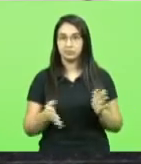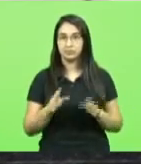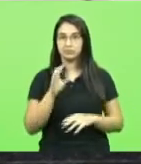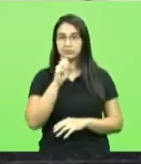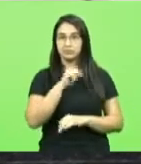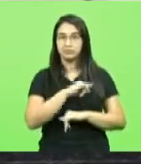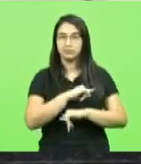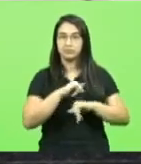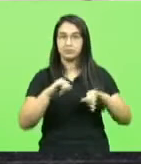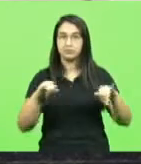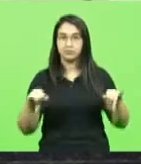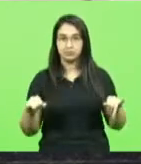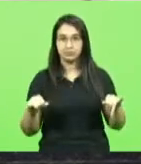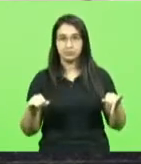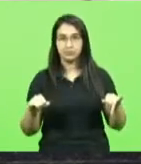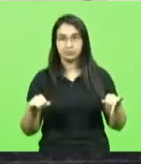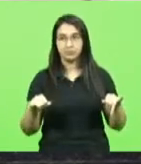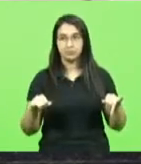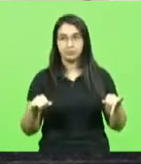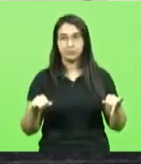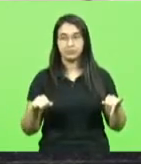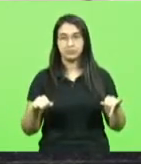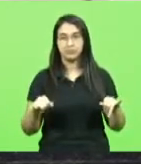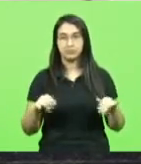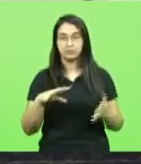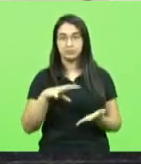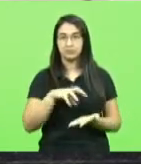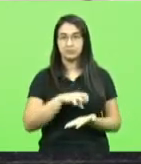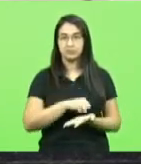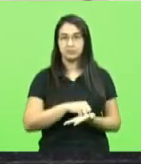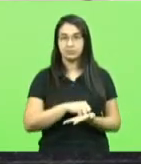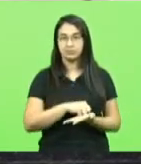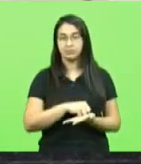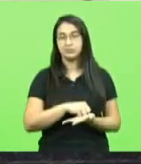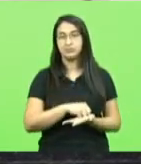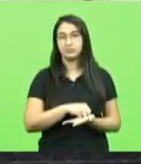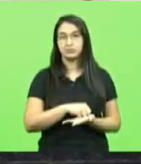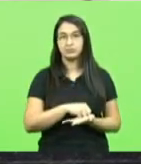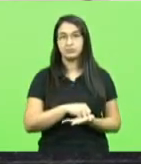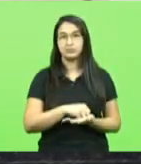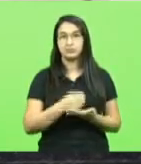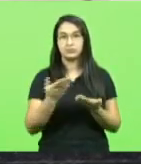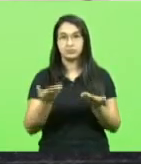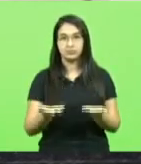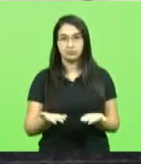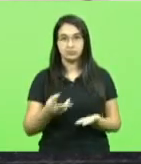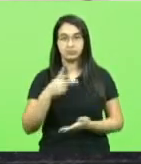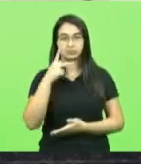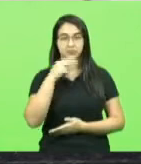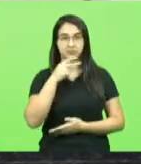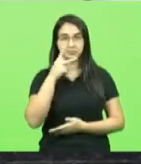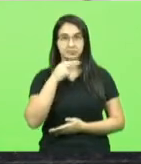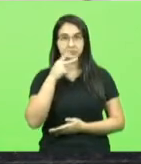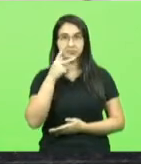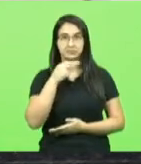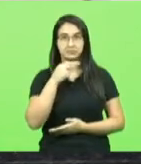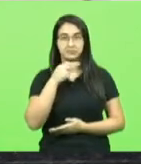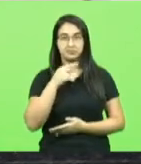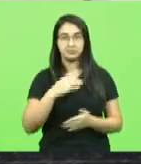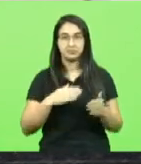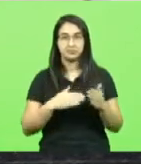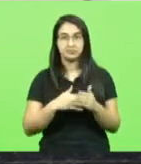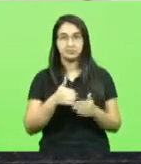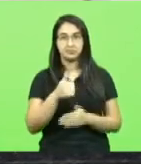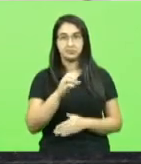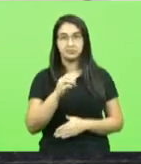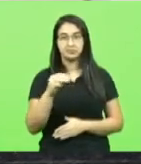e está escrito o nosso colega da mesa, deputado Kennedy Nunes, por 10 minutos,